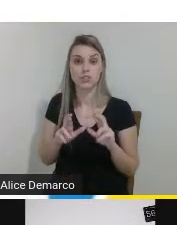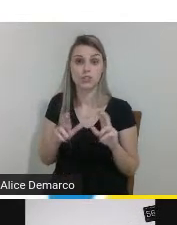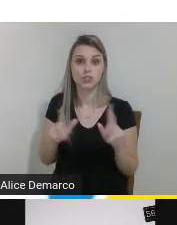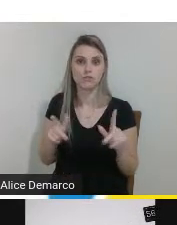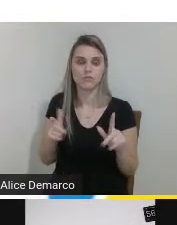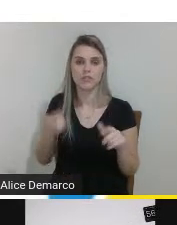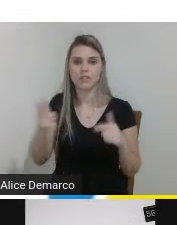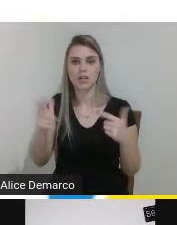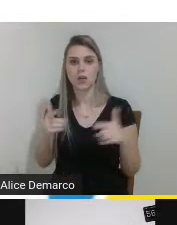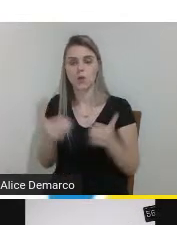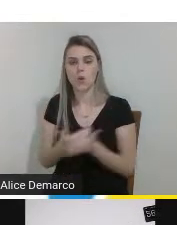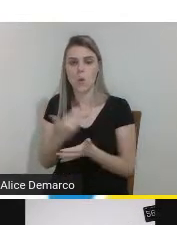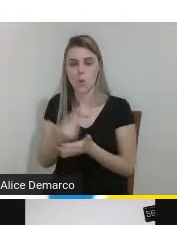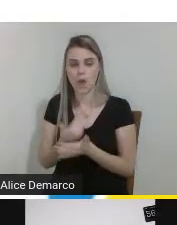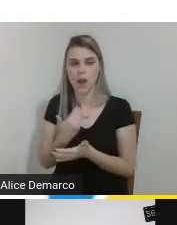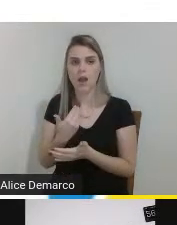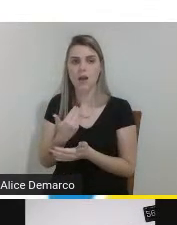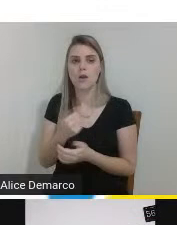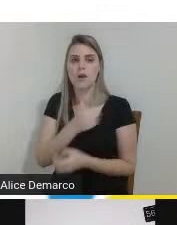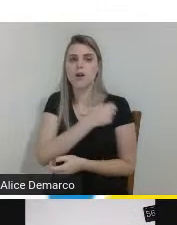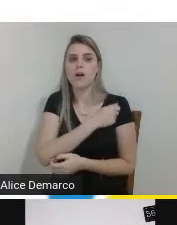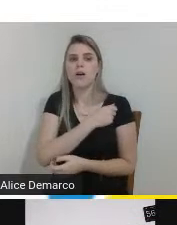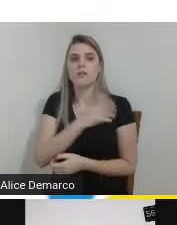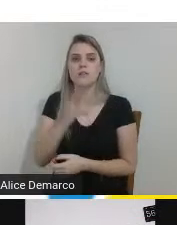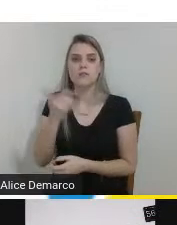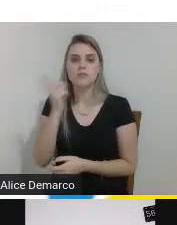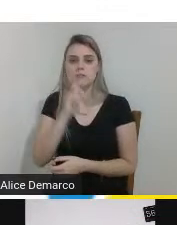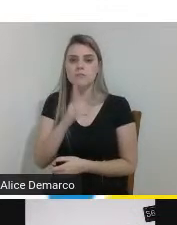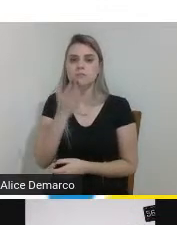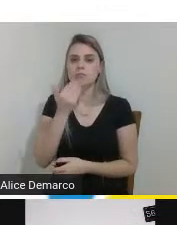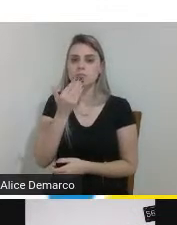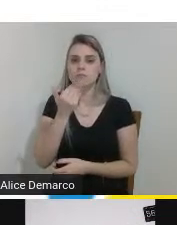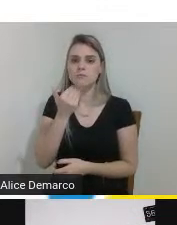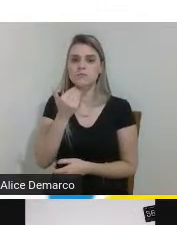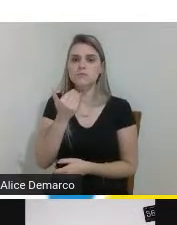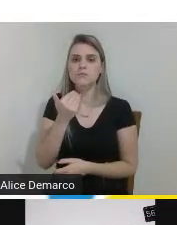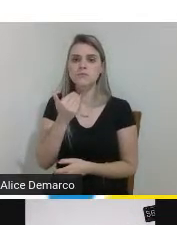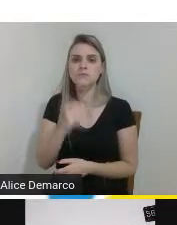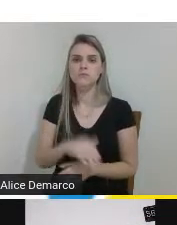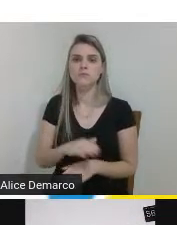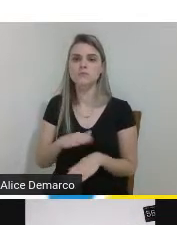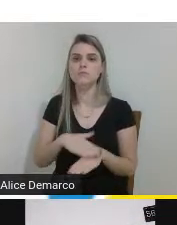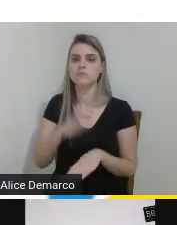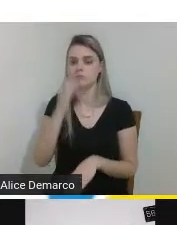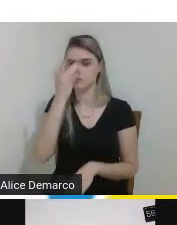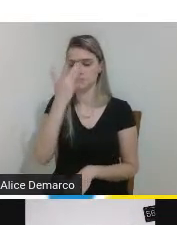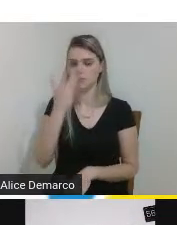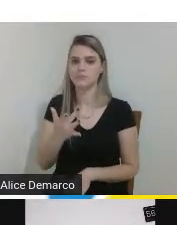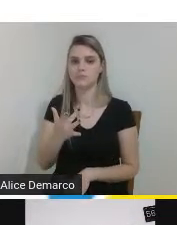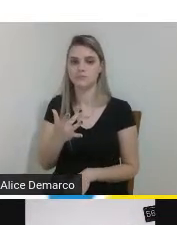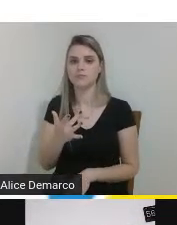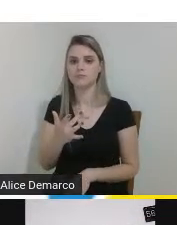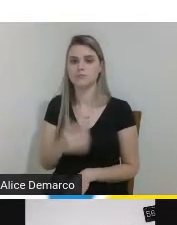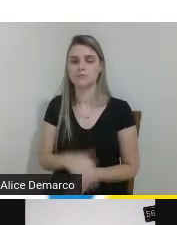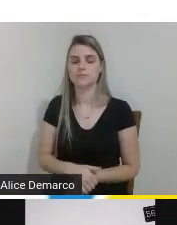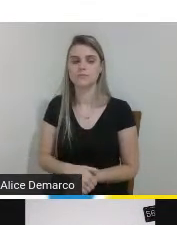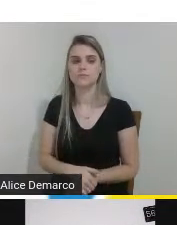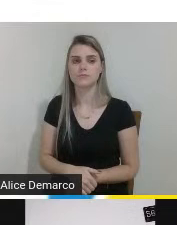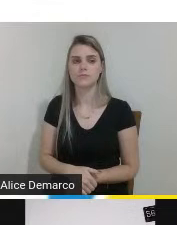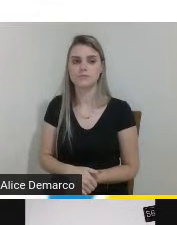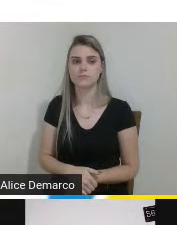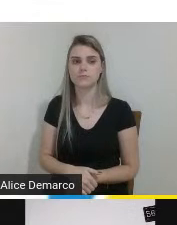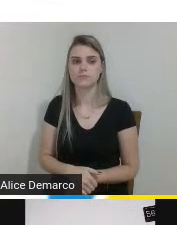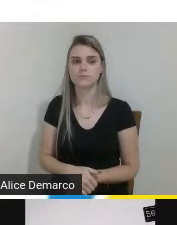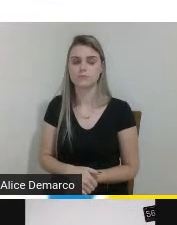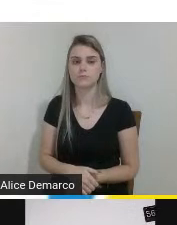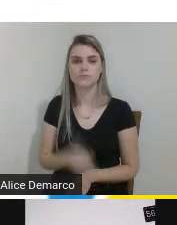colheres convencionais o aluno já está conseguindo se alimentar de uma forma mais fácil sem a necessidade de ter